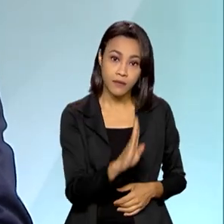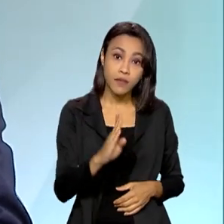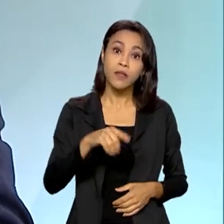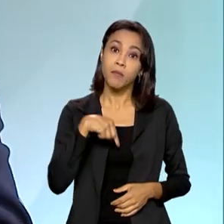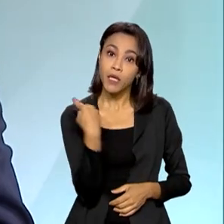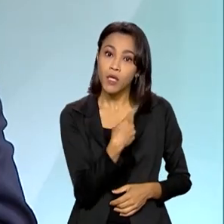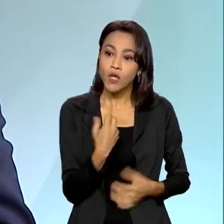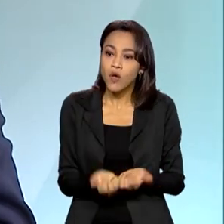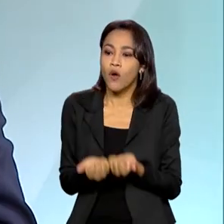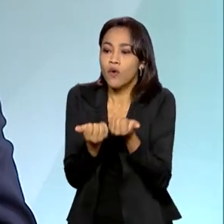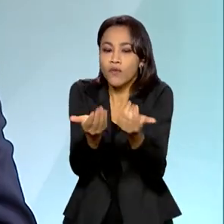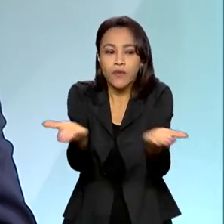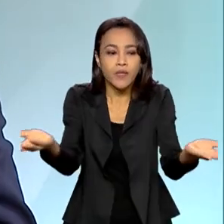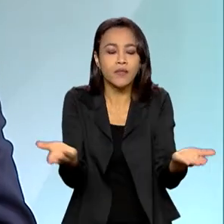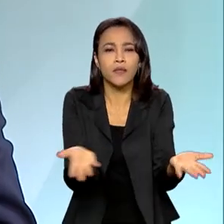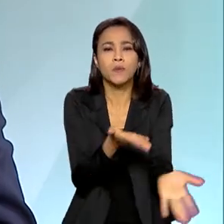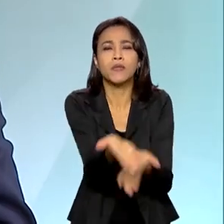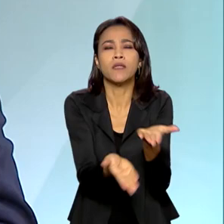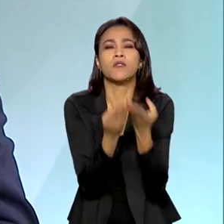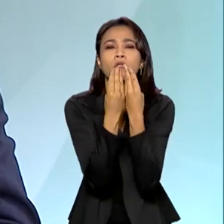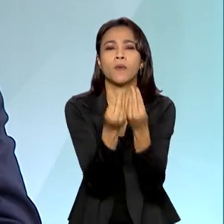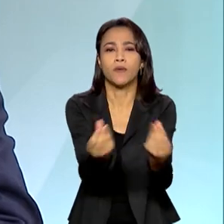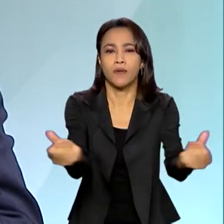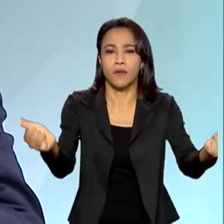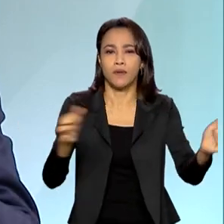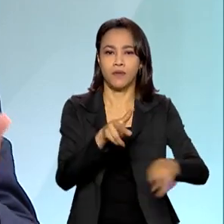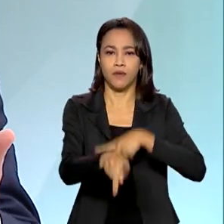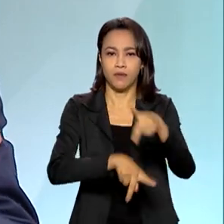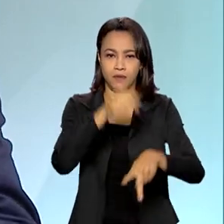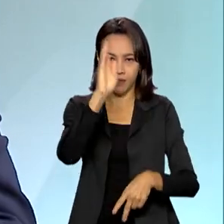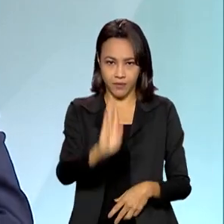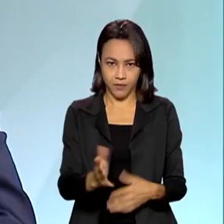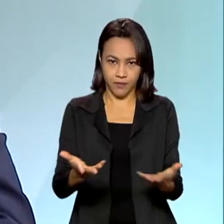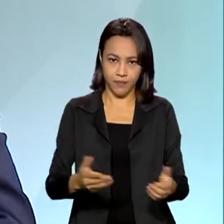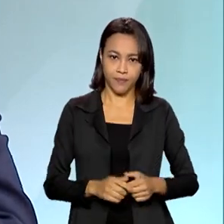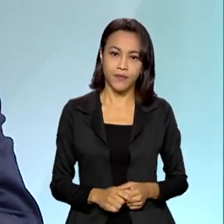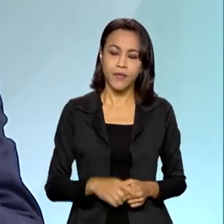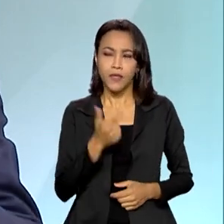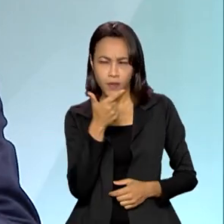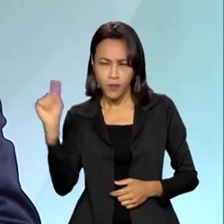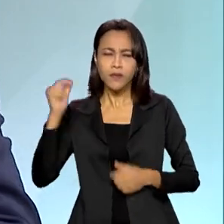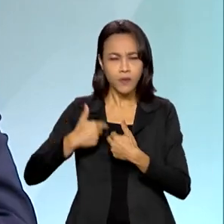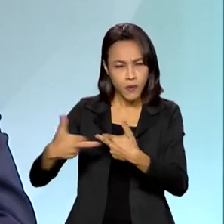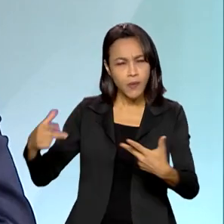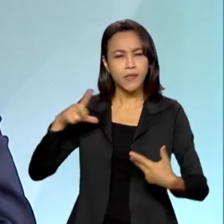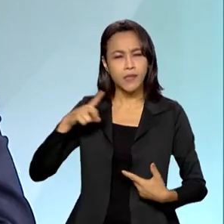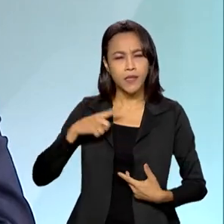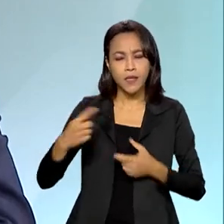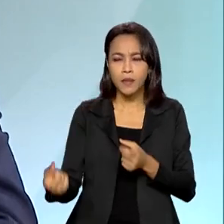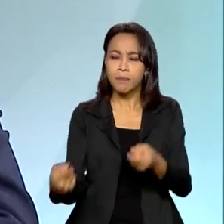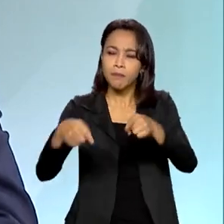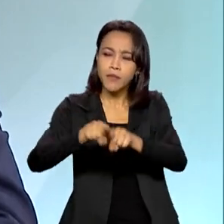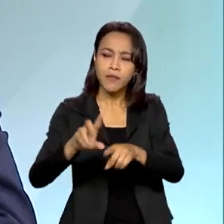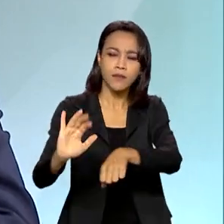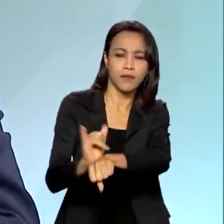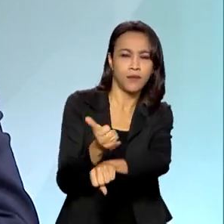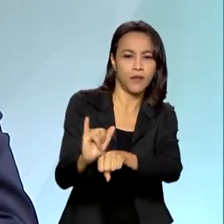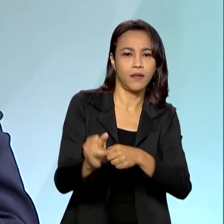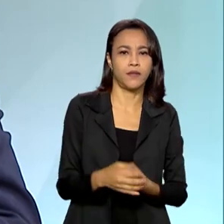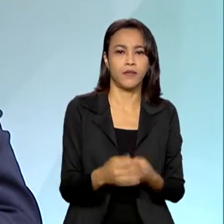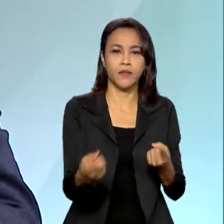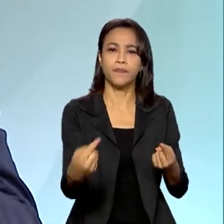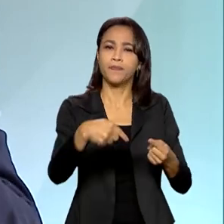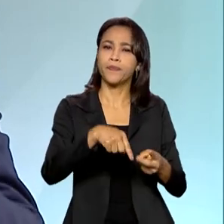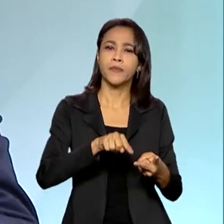cada vez mais um serviço de qualidade à população brasileira. E, entre outras coisas também, parcerias estratégicas, política de